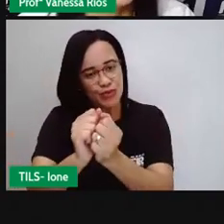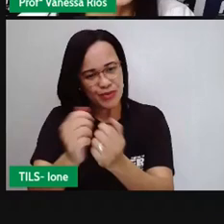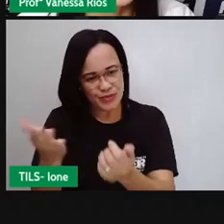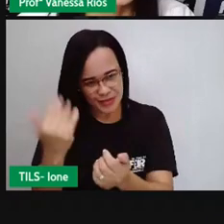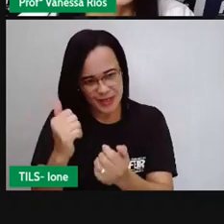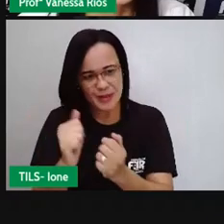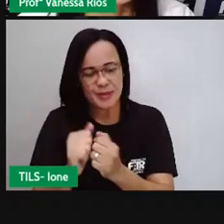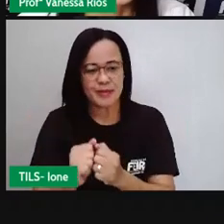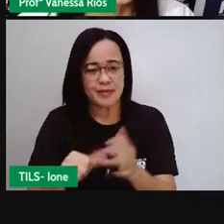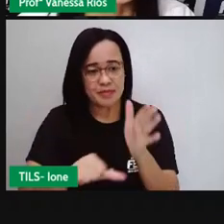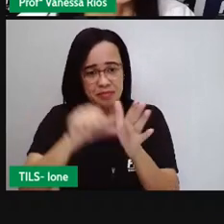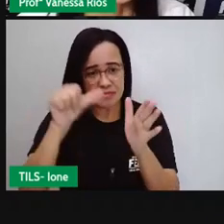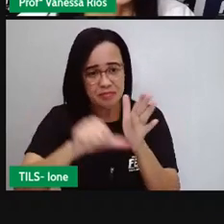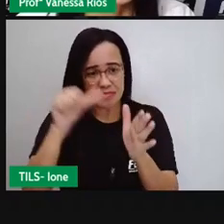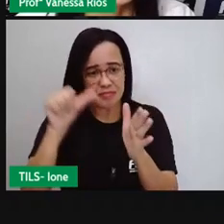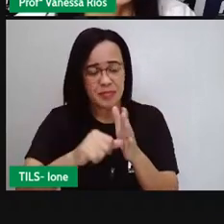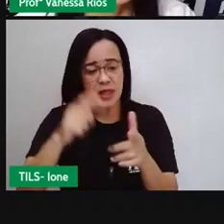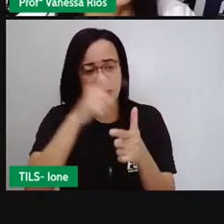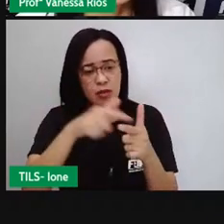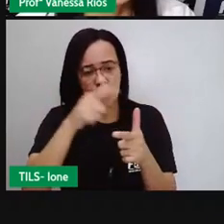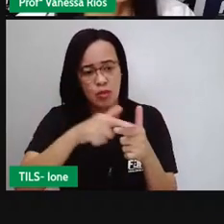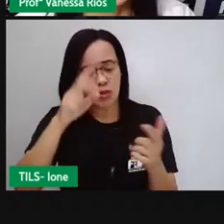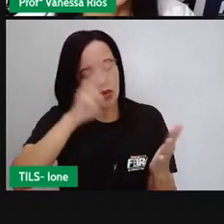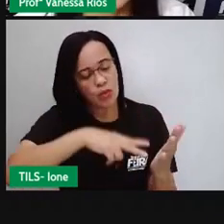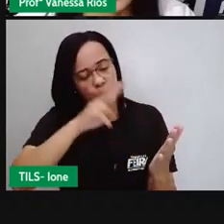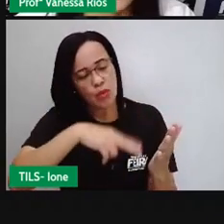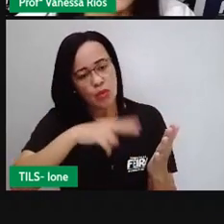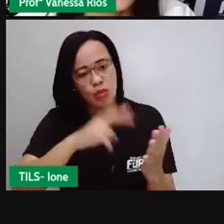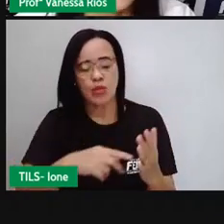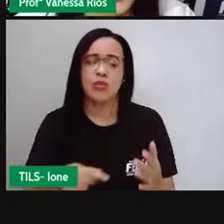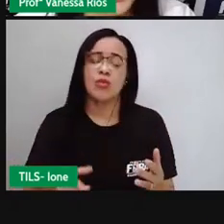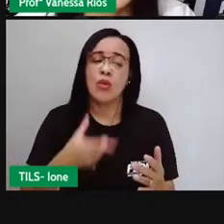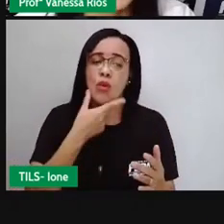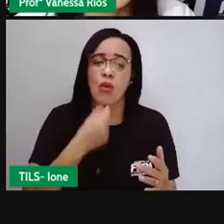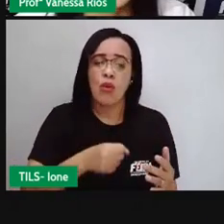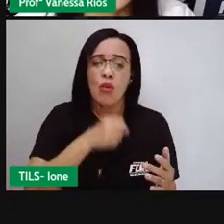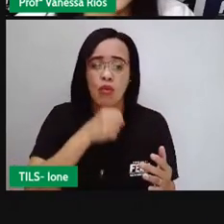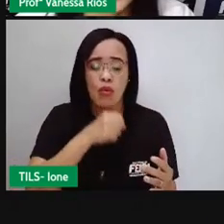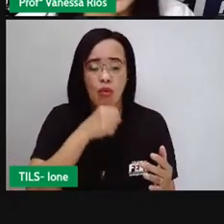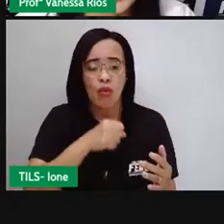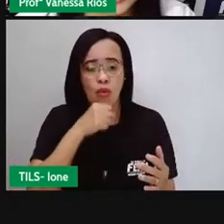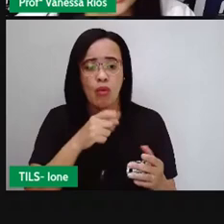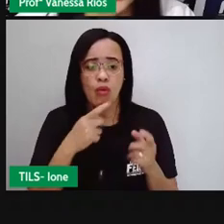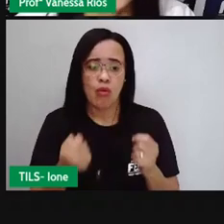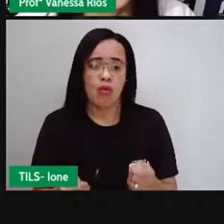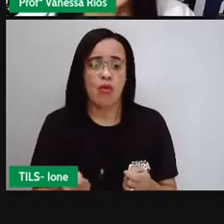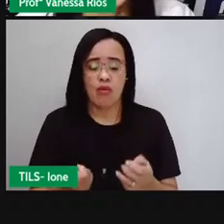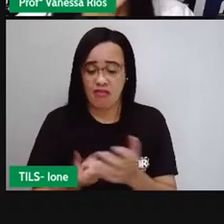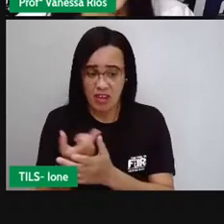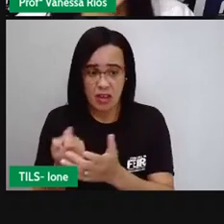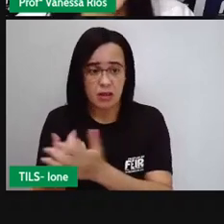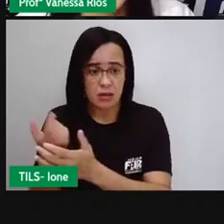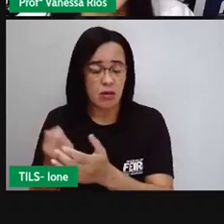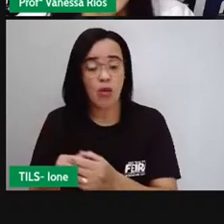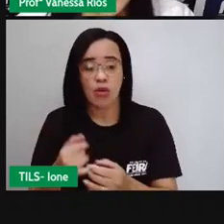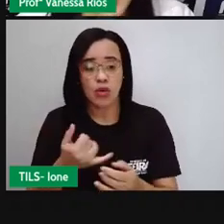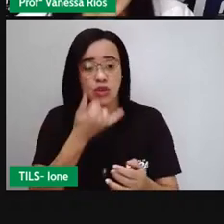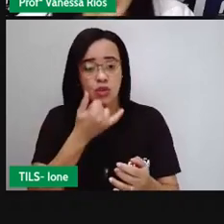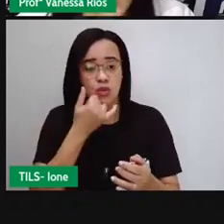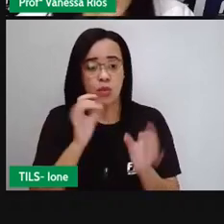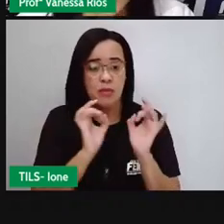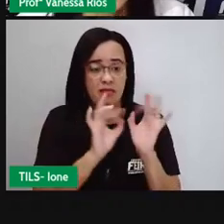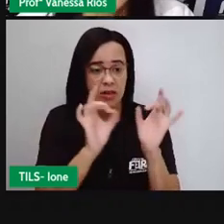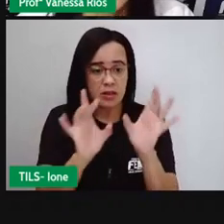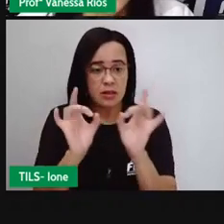O primeiro problema diz assim, o vovô vendeu quatro latões de leite com 50 litros